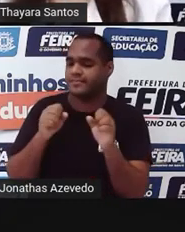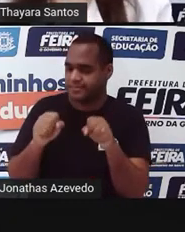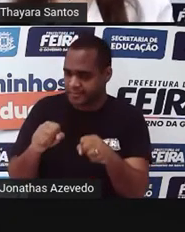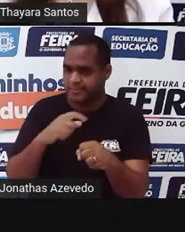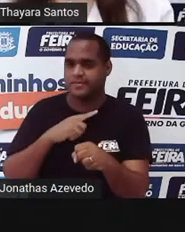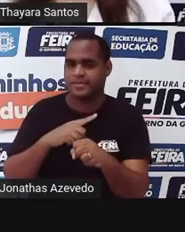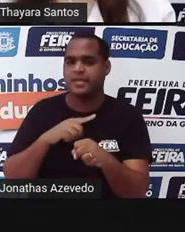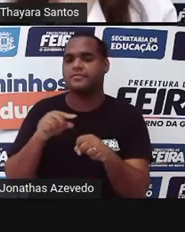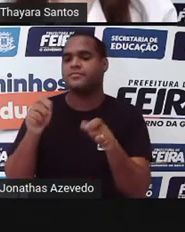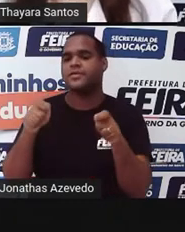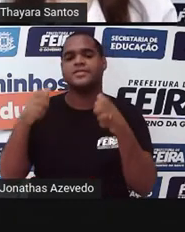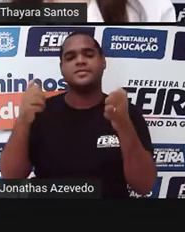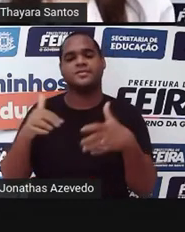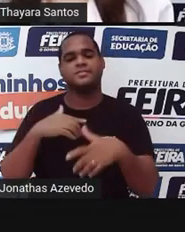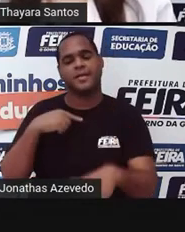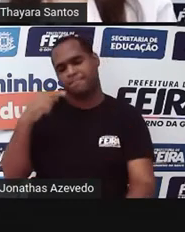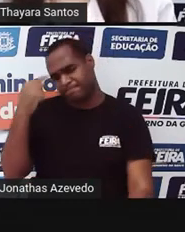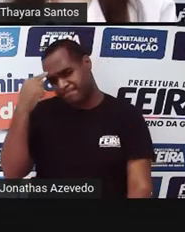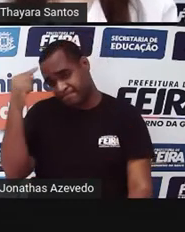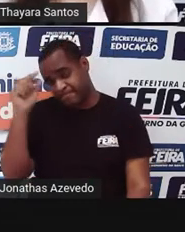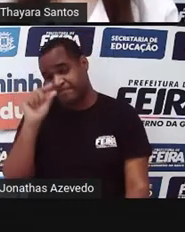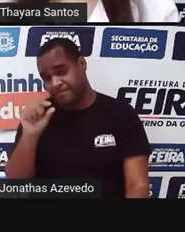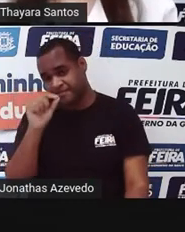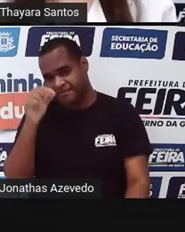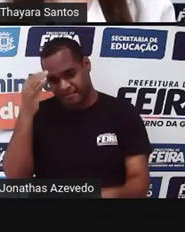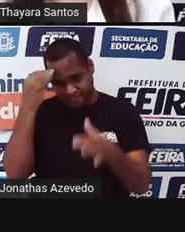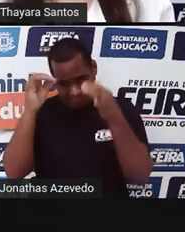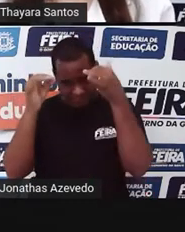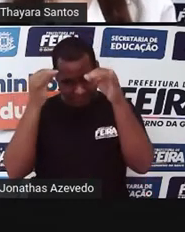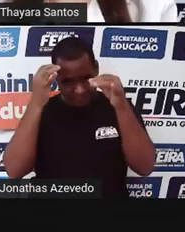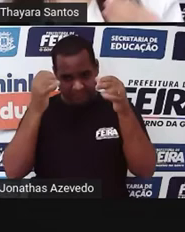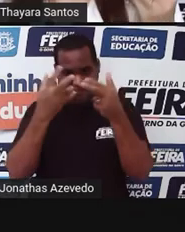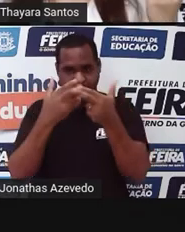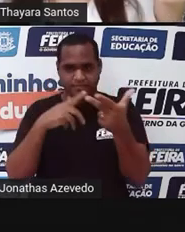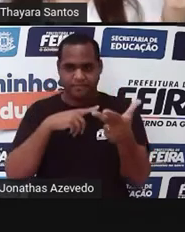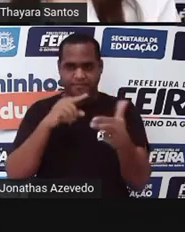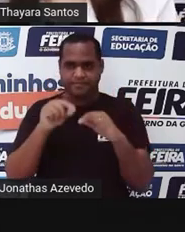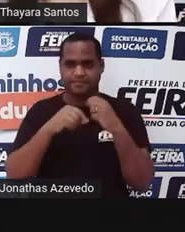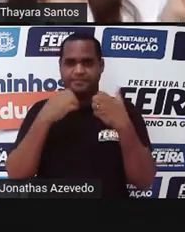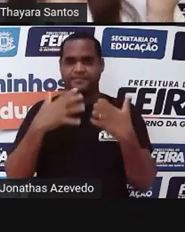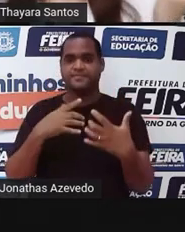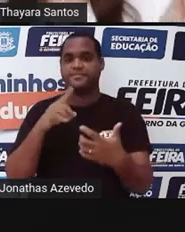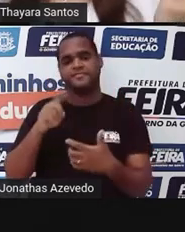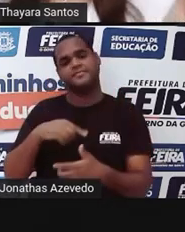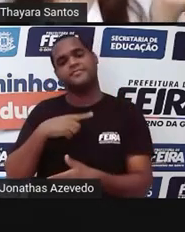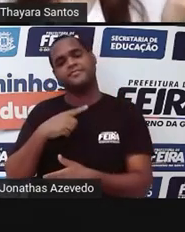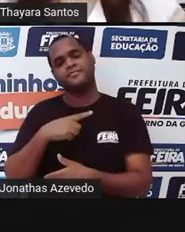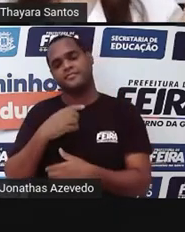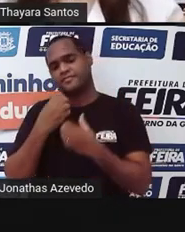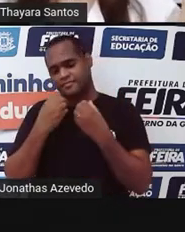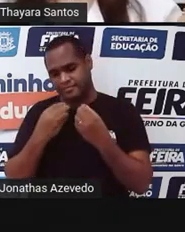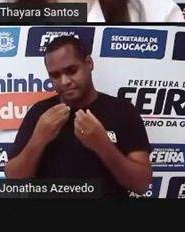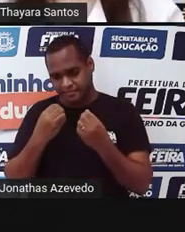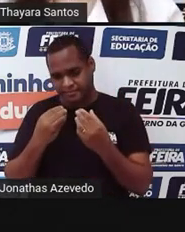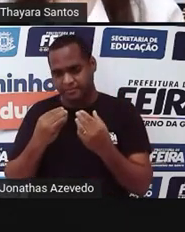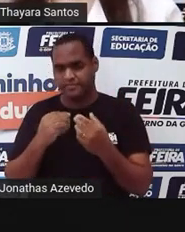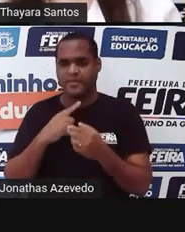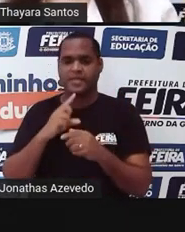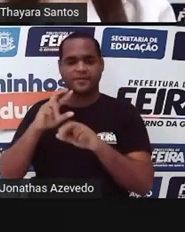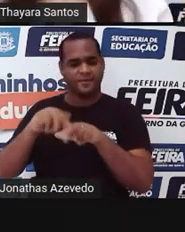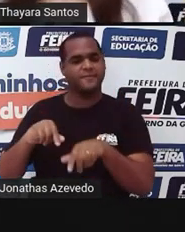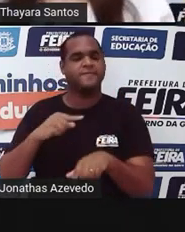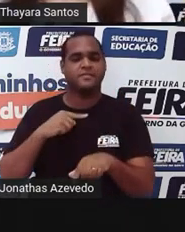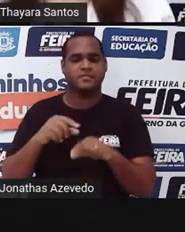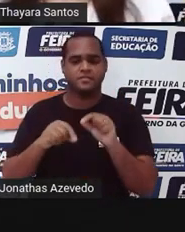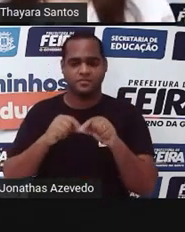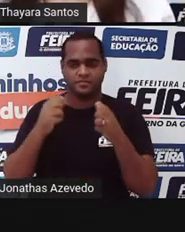Então, por isso que o ideal é que a gente evite esses alimentos. Embora eles sejam vantajosos em vários aspectos, eles